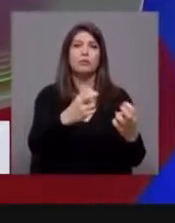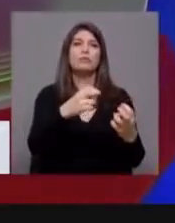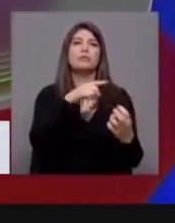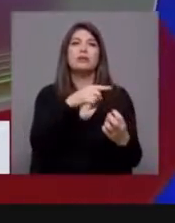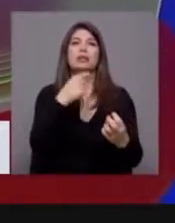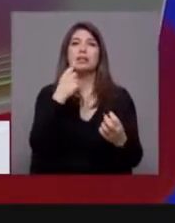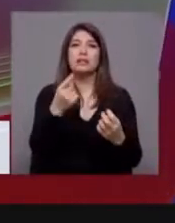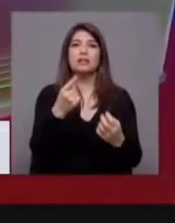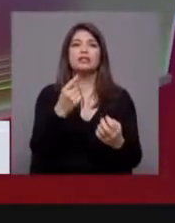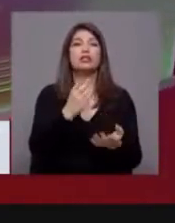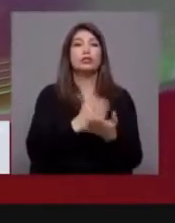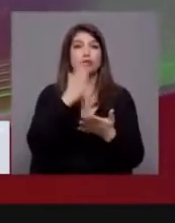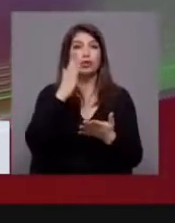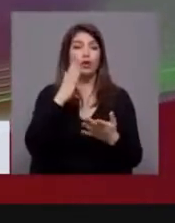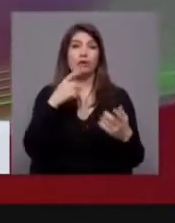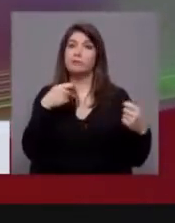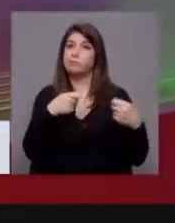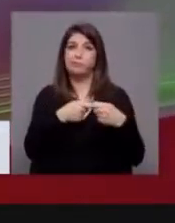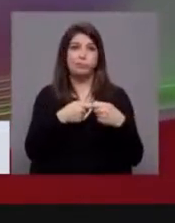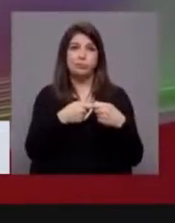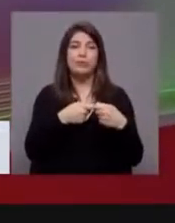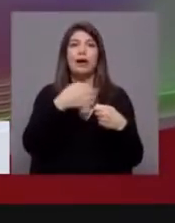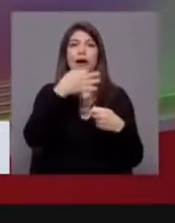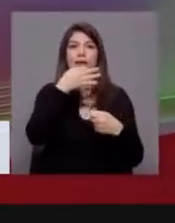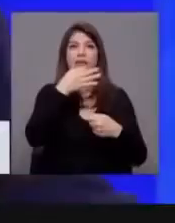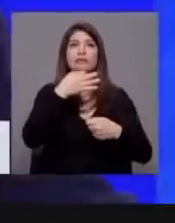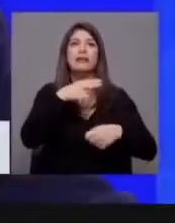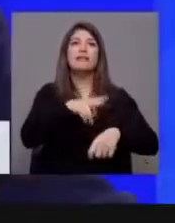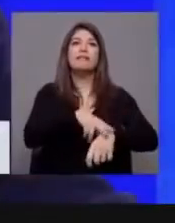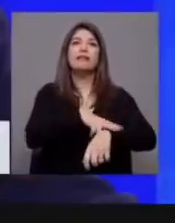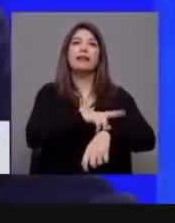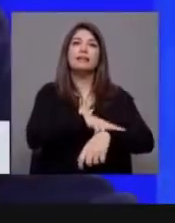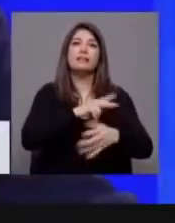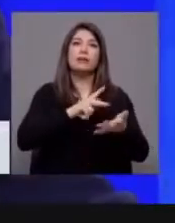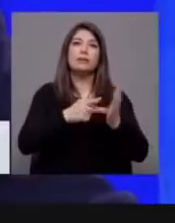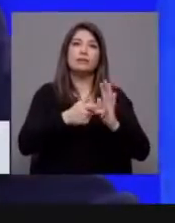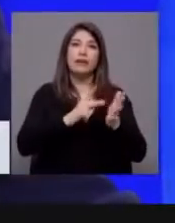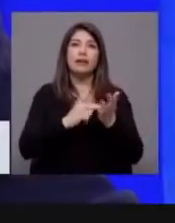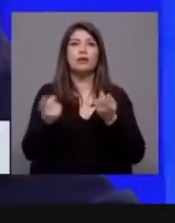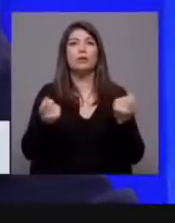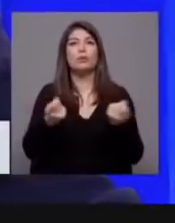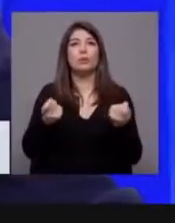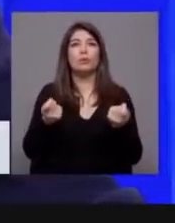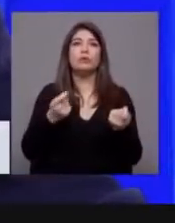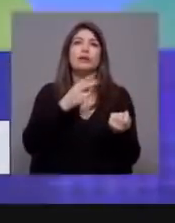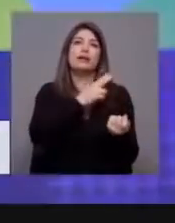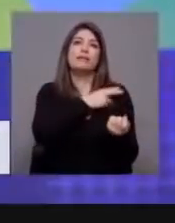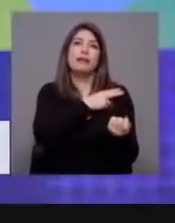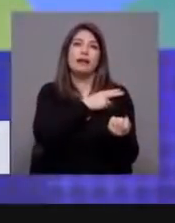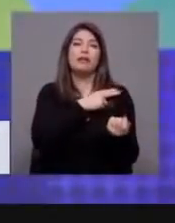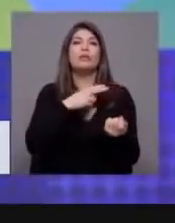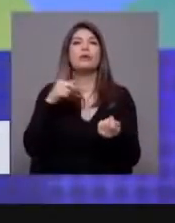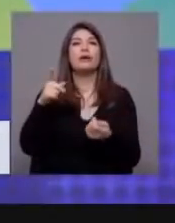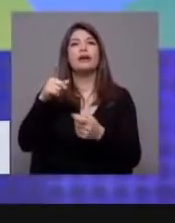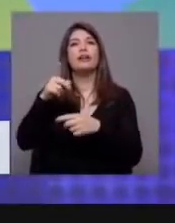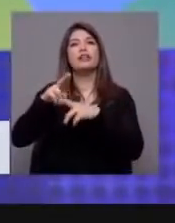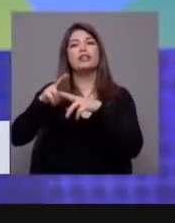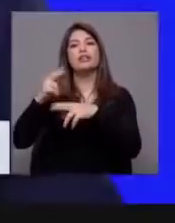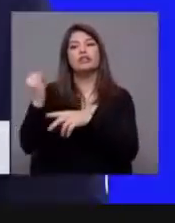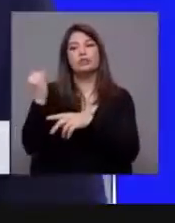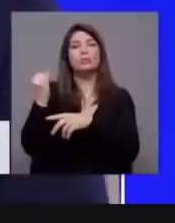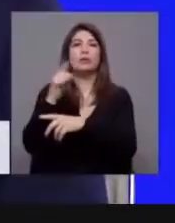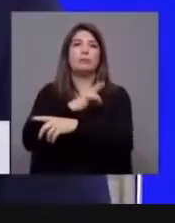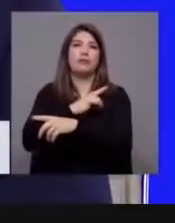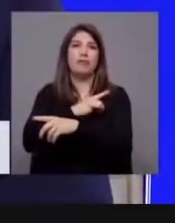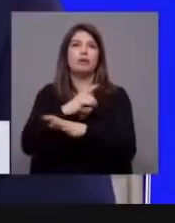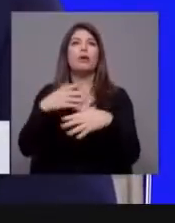diz que apenas é incompatível com o exercício de funções de direção técnica, coordenação e chefia instituições privadas. Catarina Martins, temos que avançar e temos